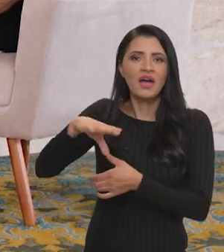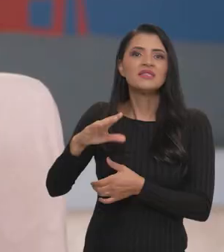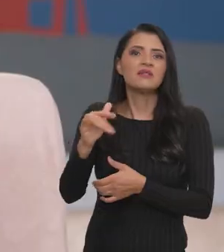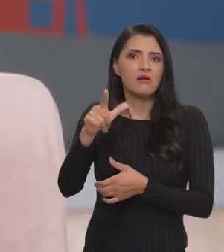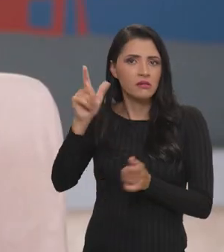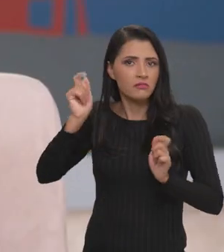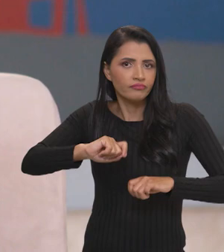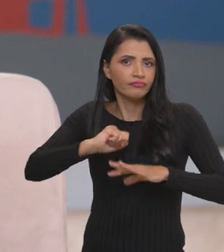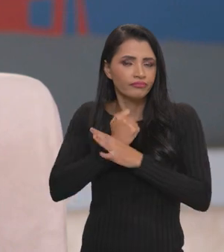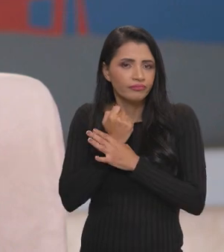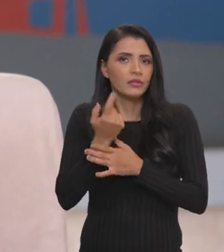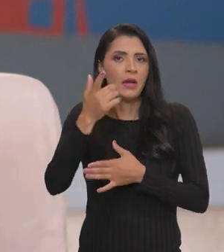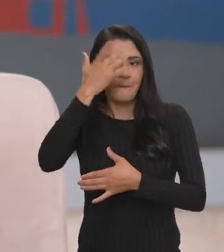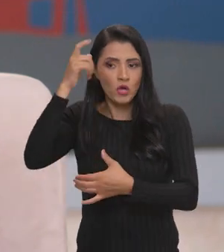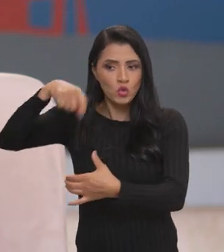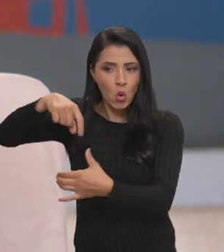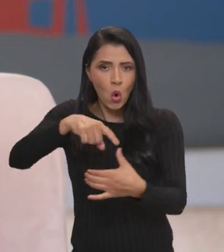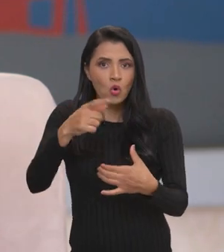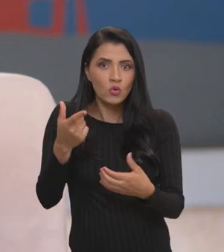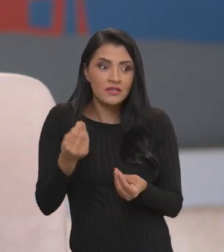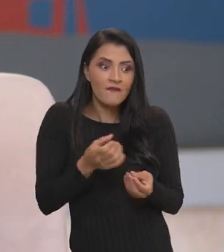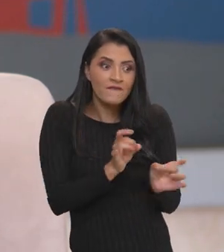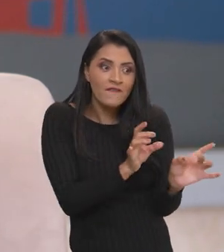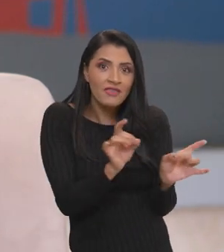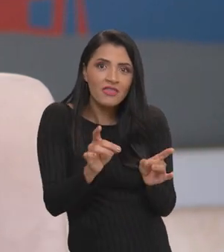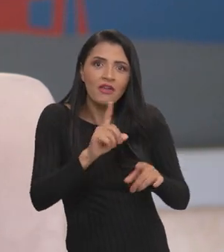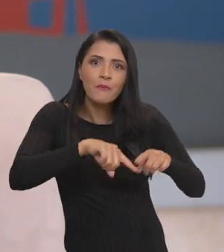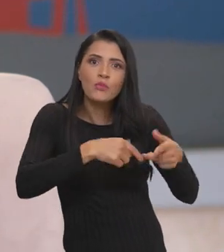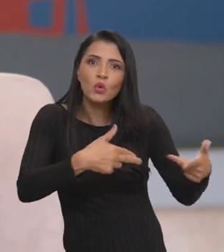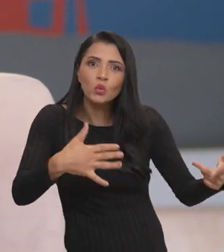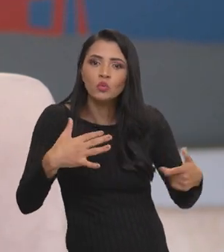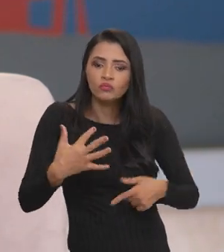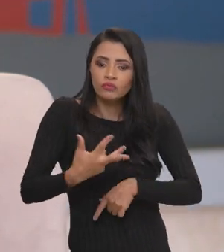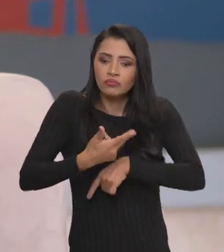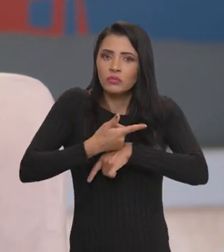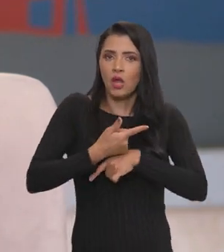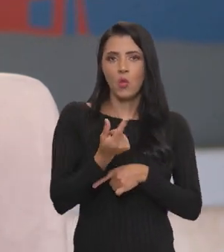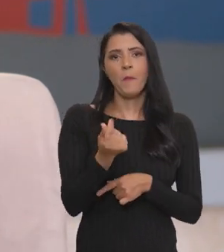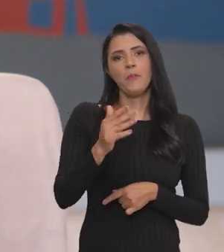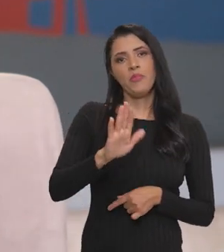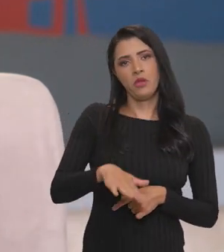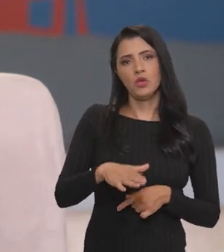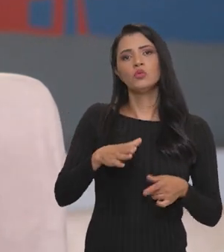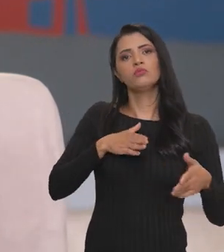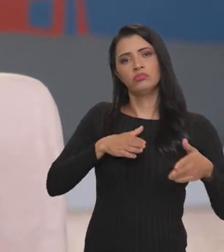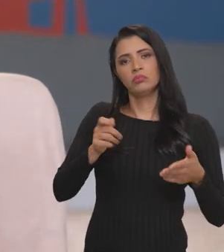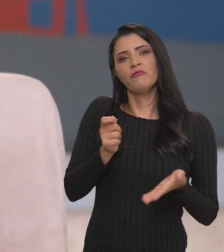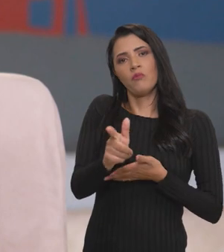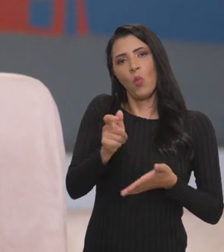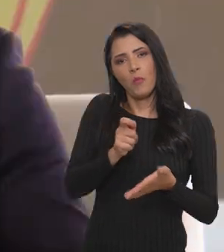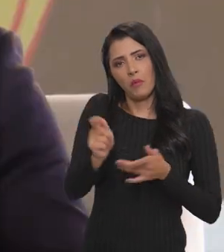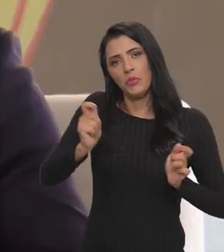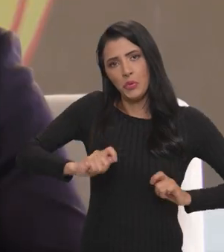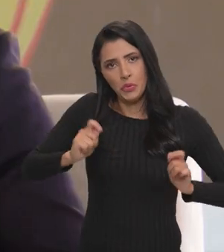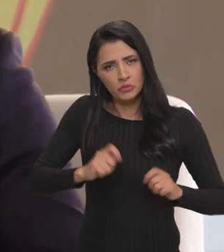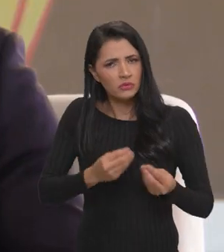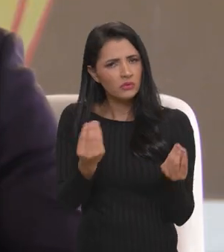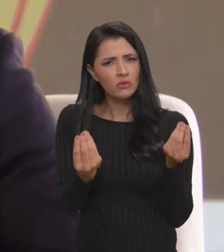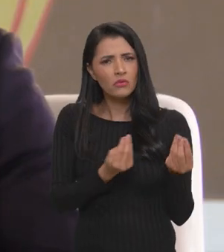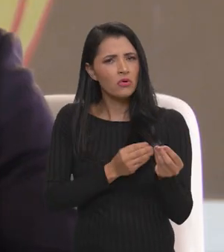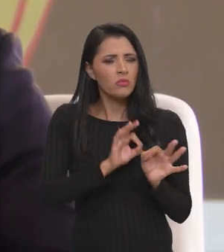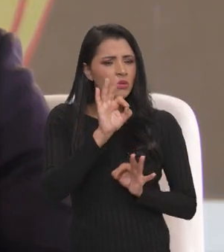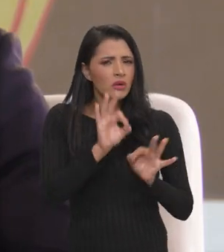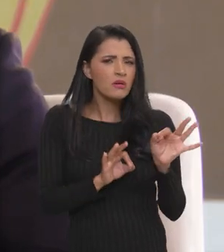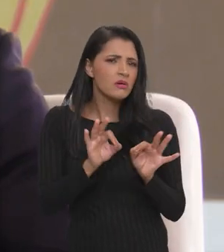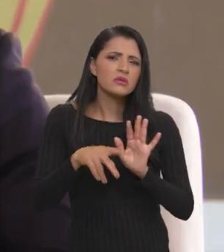para garantir que o agricultor consiga chegar no consumidor, levando o seu produto de qualidade, mas num preço também acessível. E como é que está a